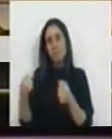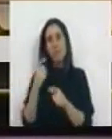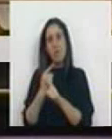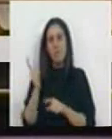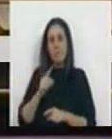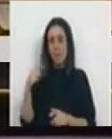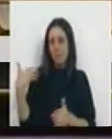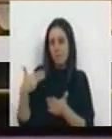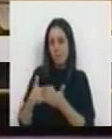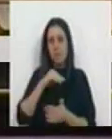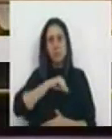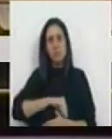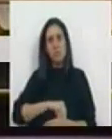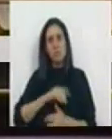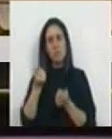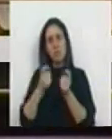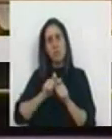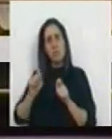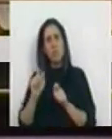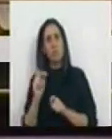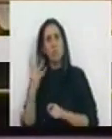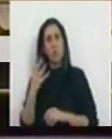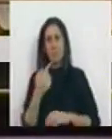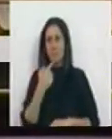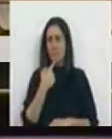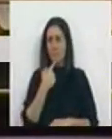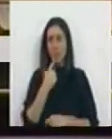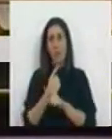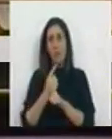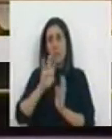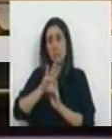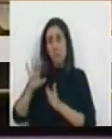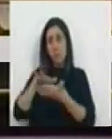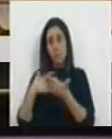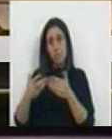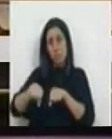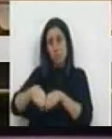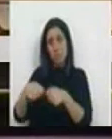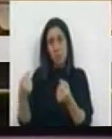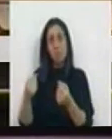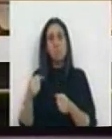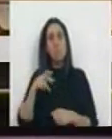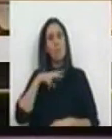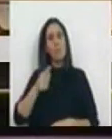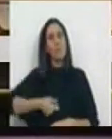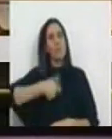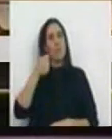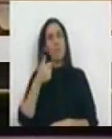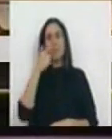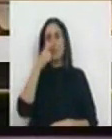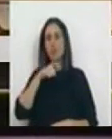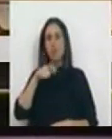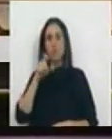legislatura. E imagine-se, sempre que os planos da direita foram estragados, o país ficou melhor e as pessoas